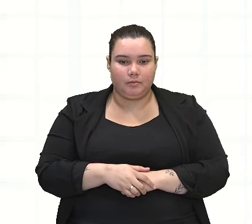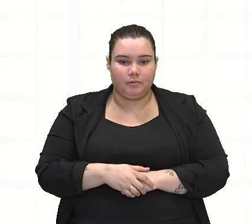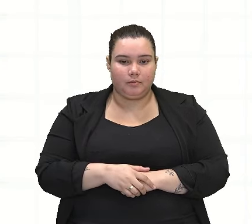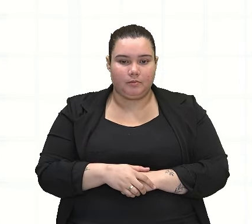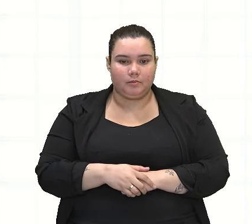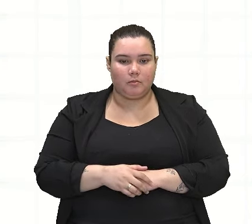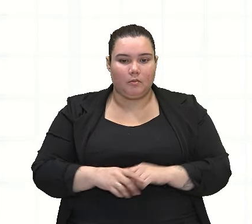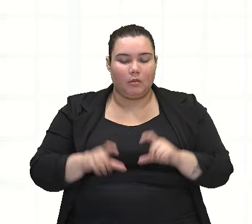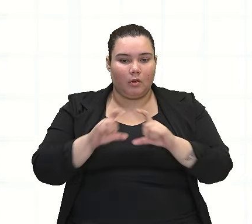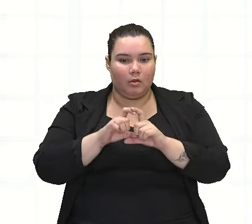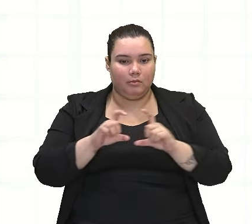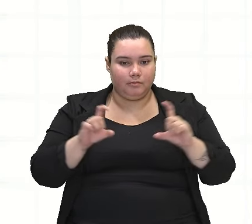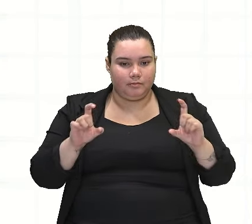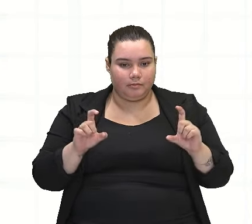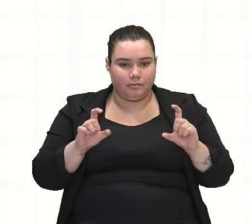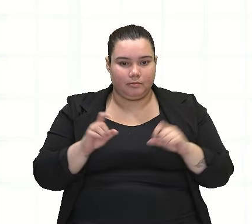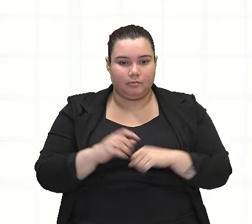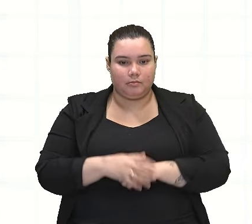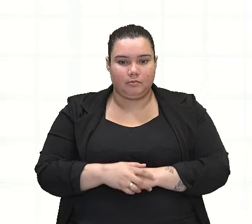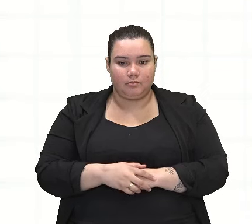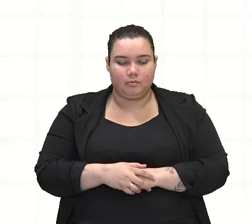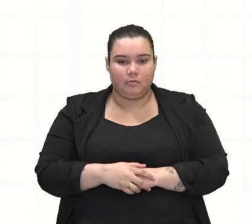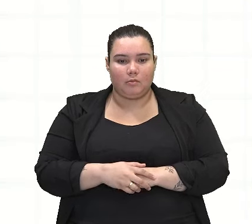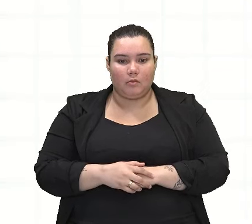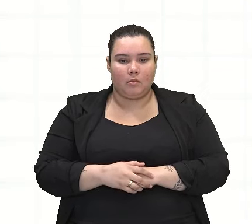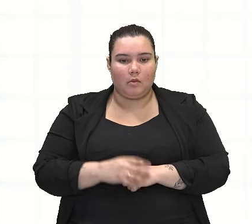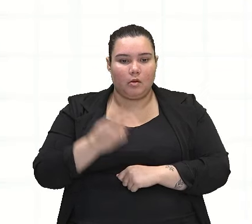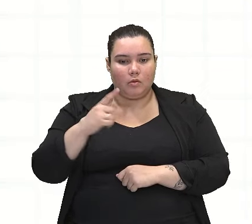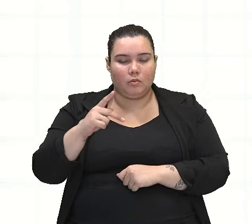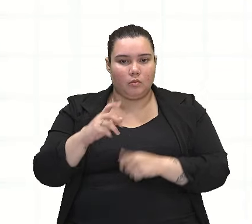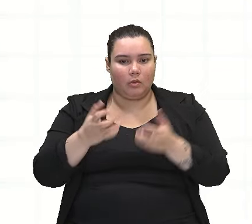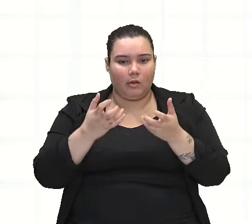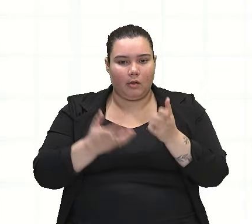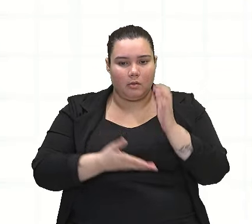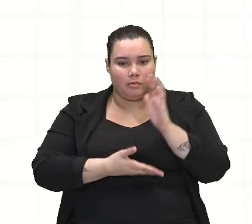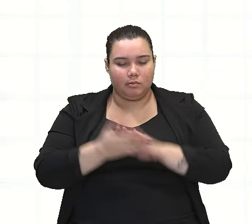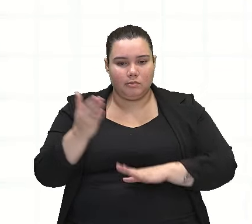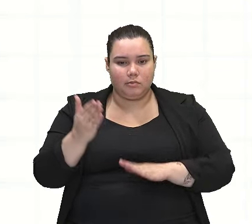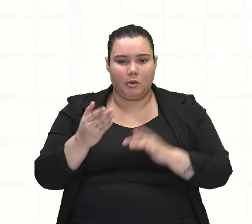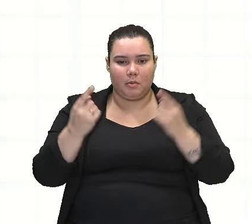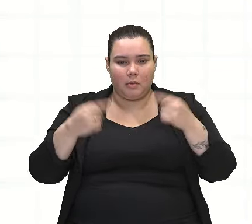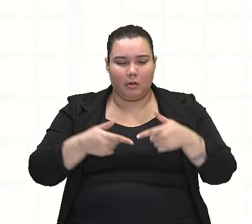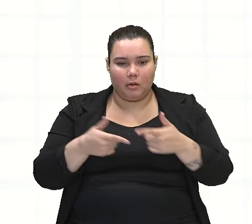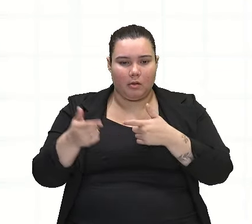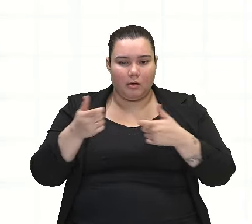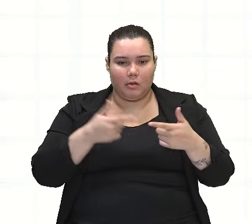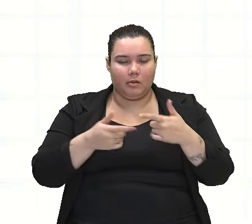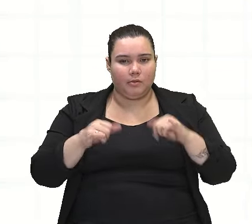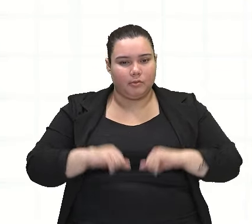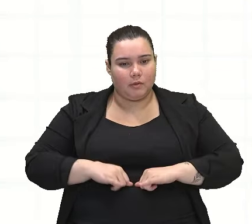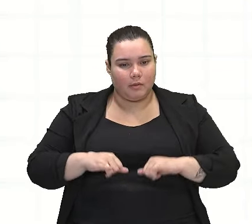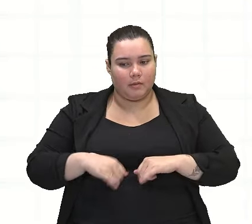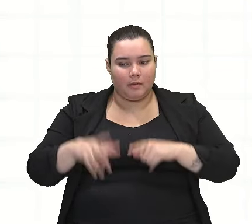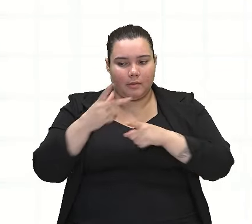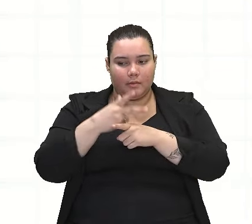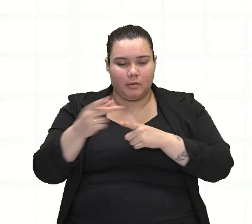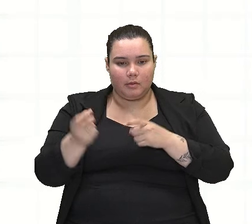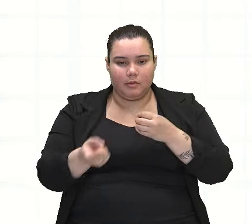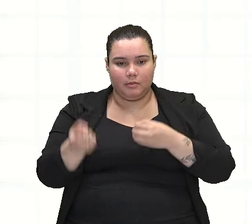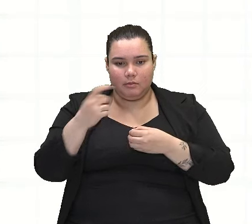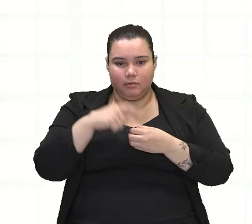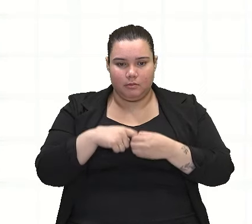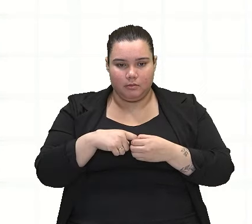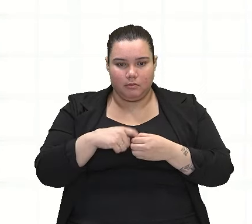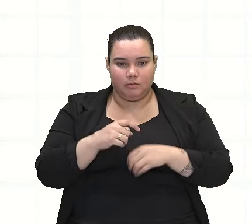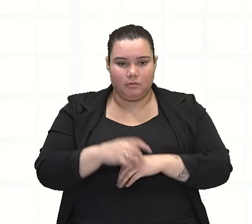partir, a tua raça quer partir, guerrear, sofrer, vencer, voltar. Observem